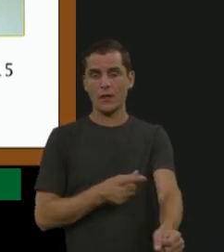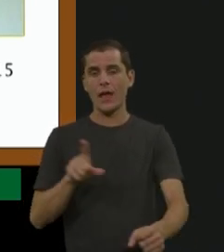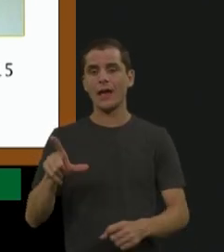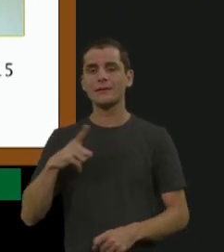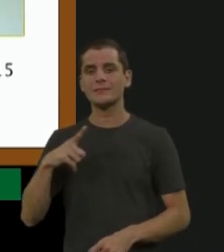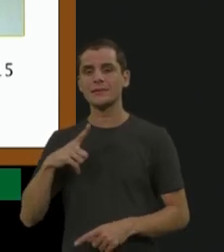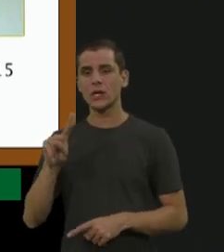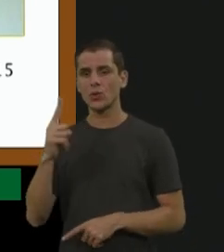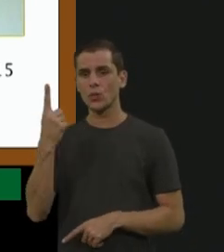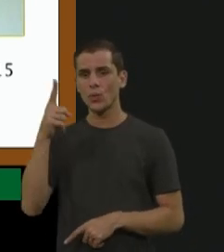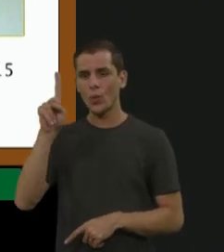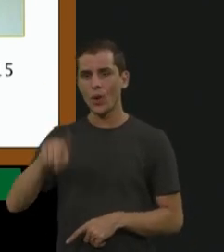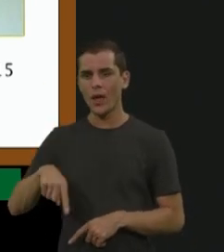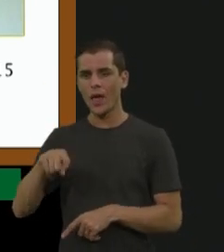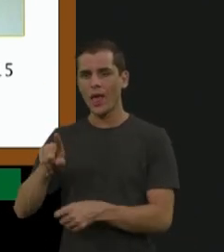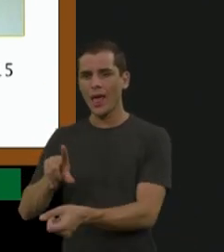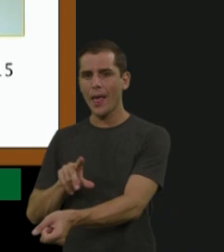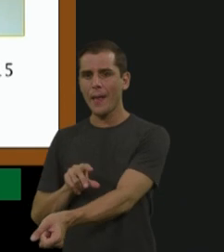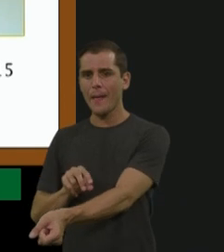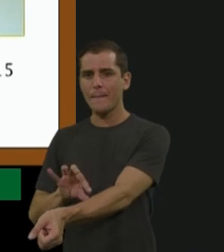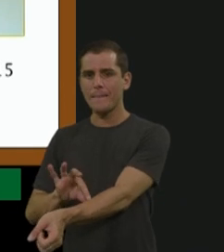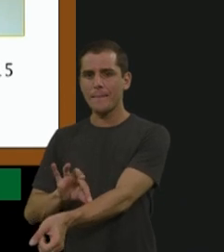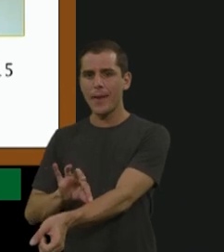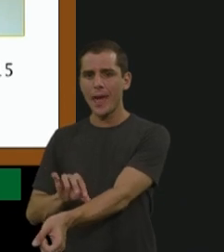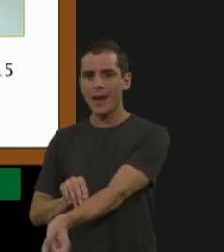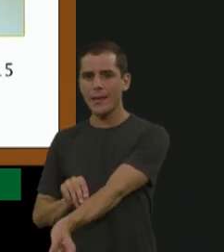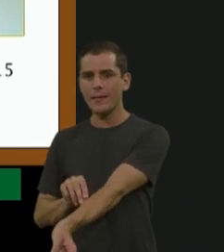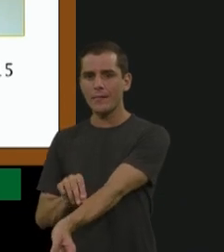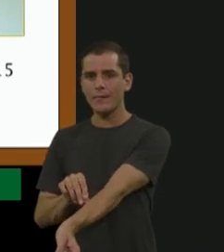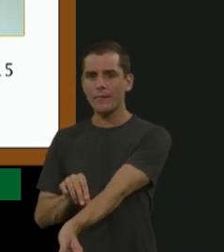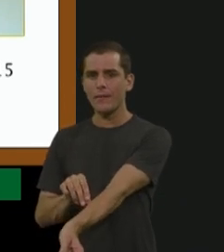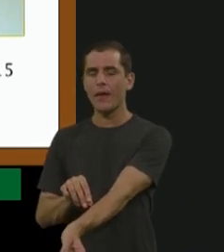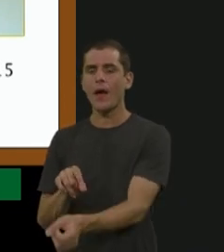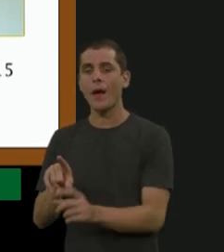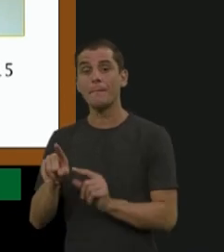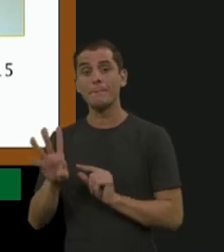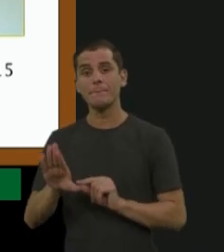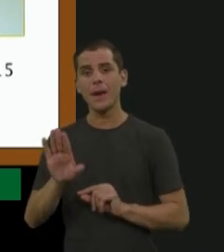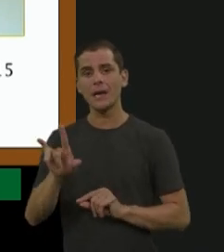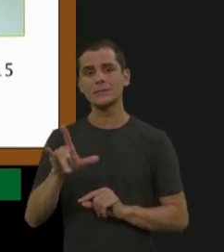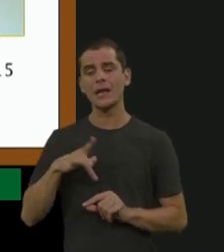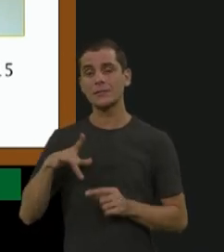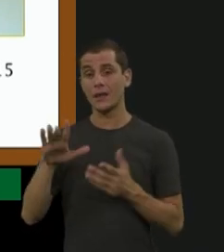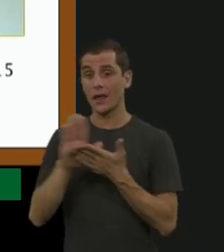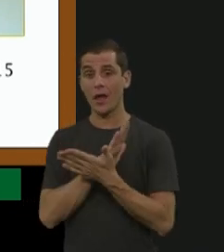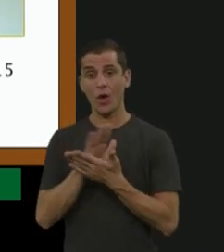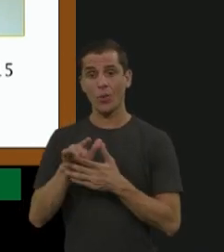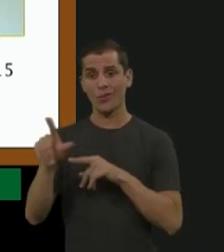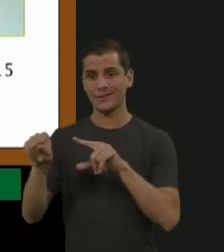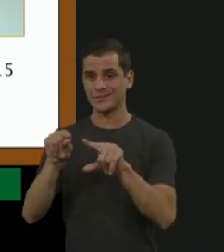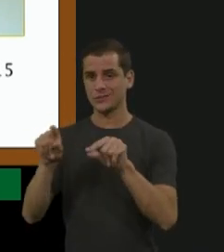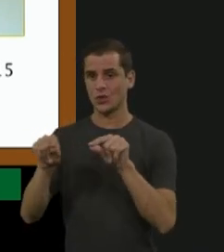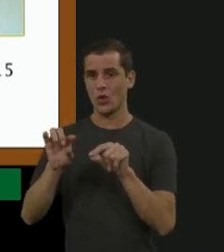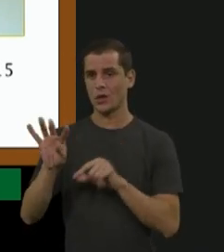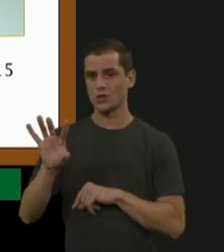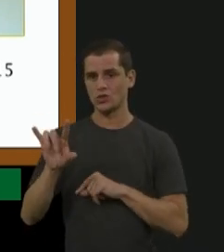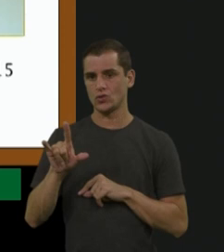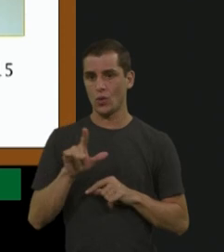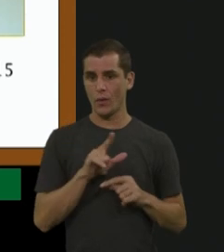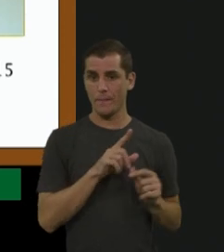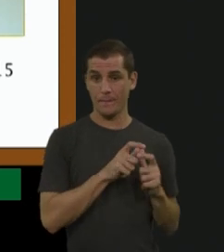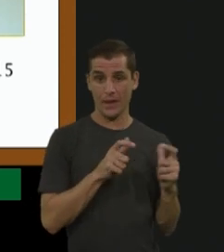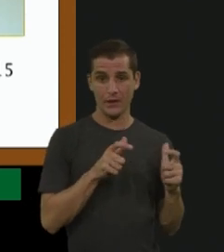hemicizumab, que é para casos selecionados, de acordo com o Ministério da Saúde. E a gente tem as